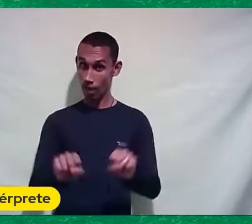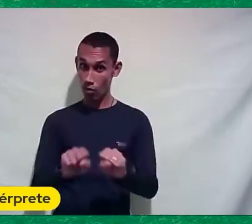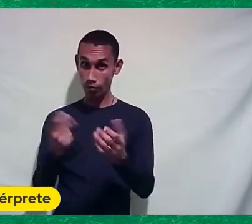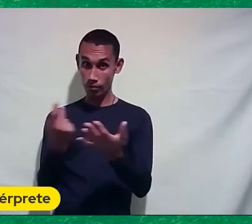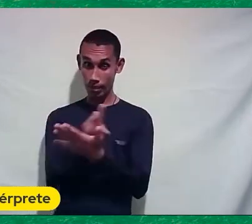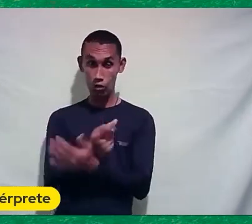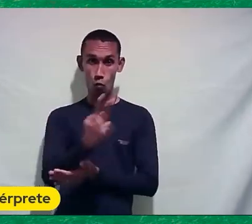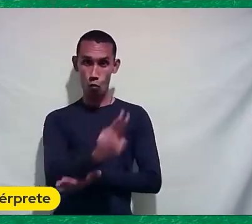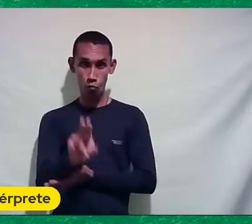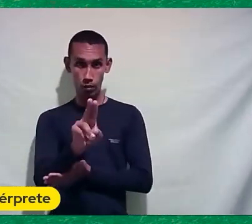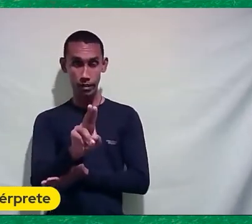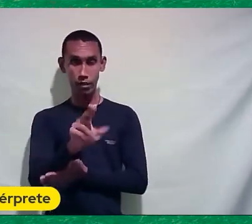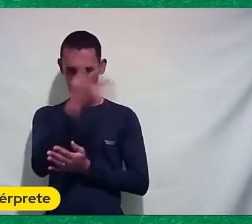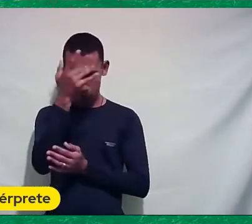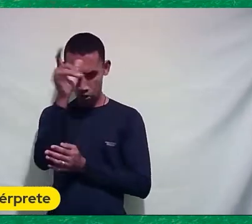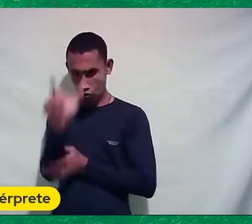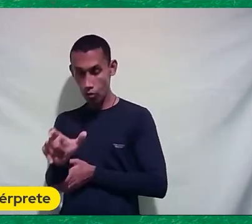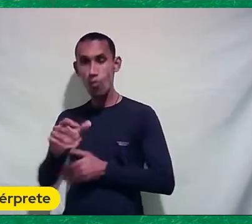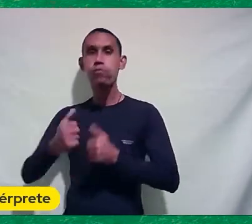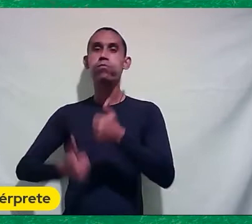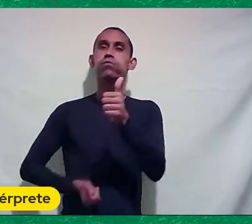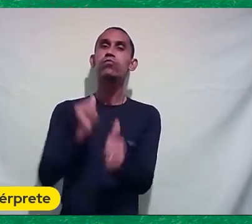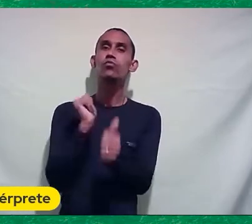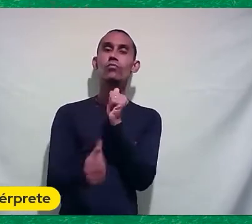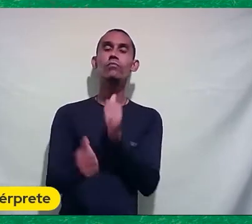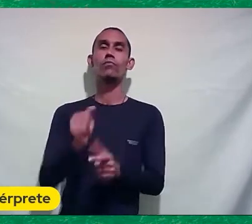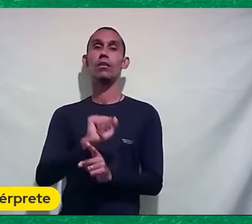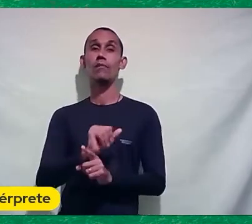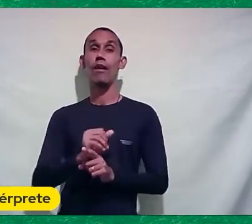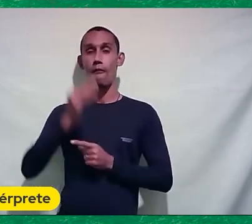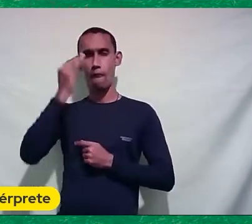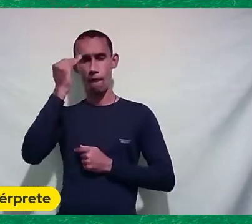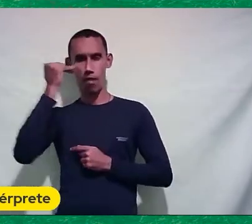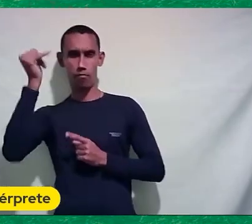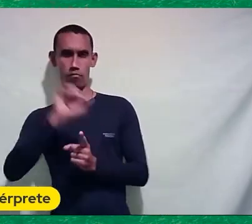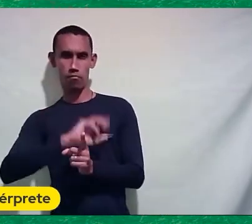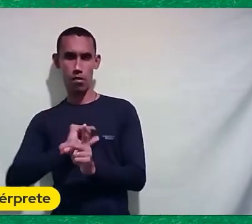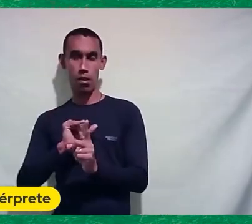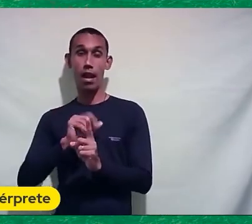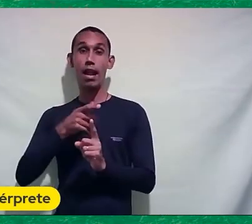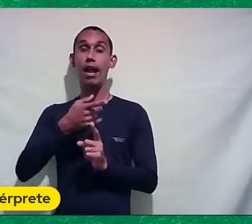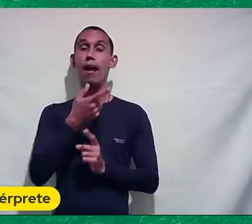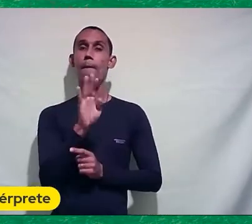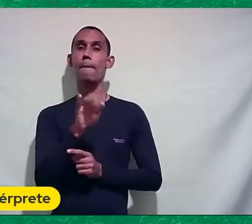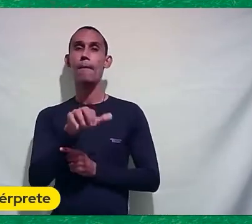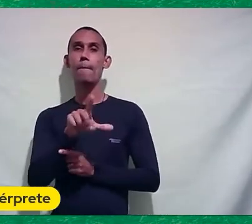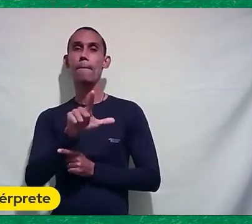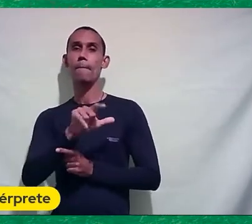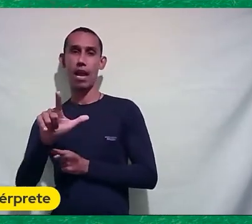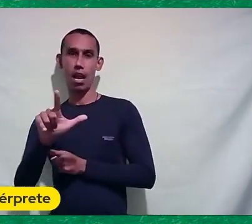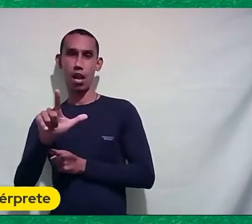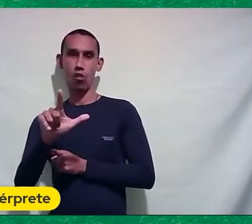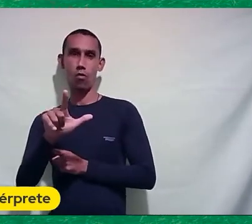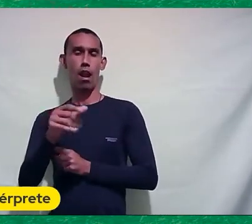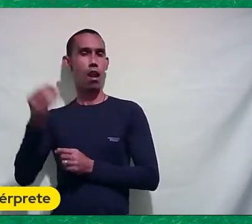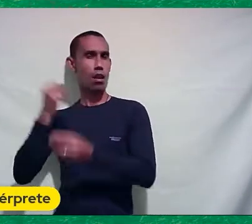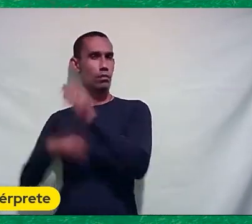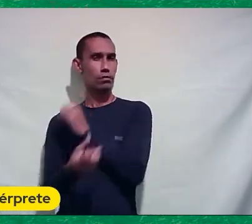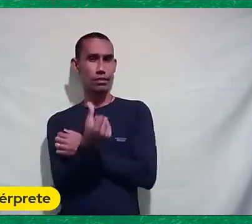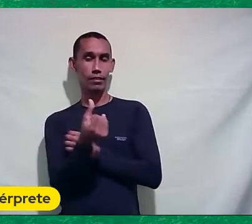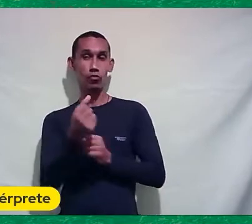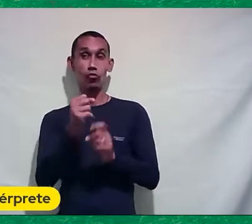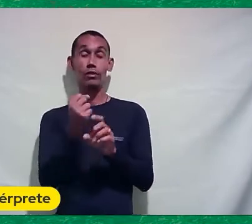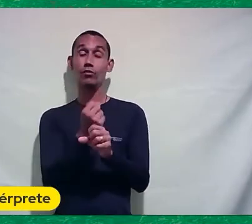que usa as pessoas Seja o jogador Seja o artista Como Bebel Garota Propaganda É Um filme dele dos anos 60 também Tem que os